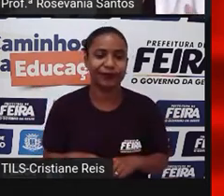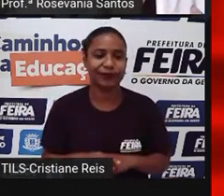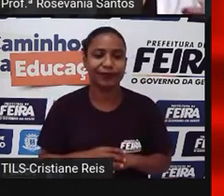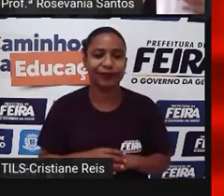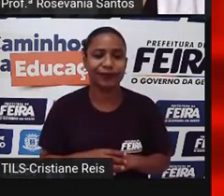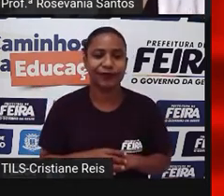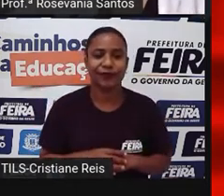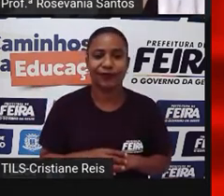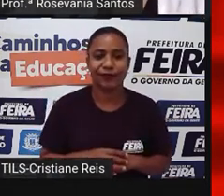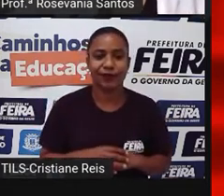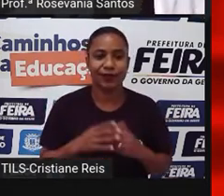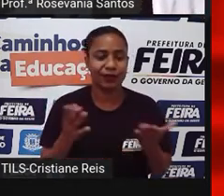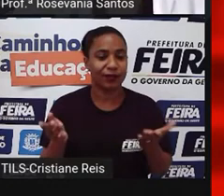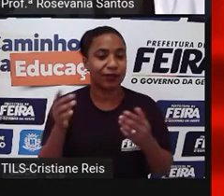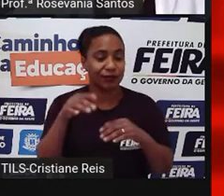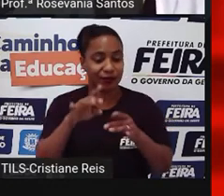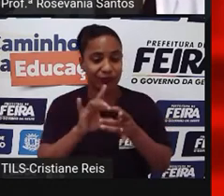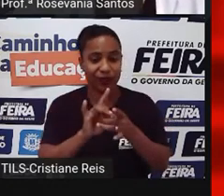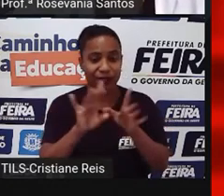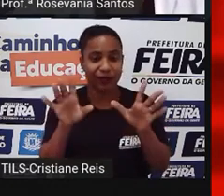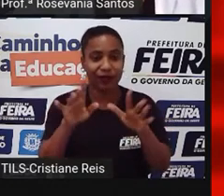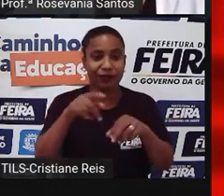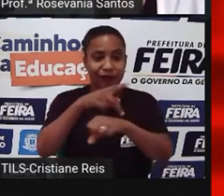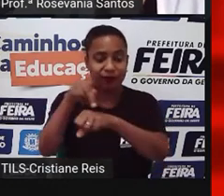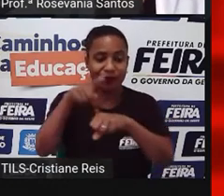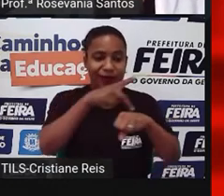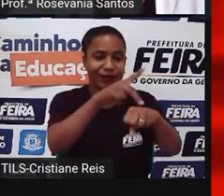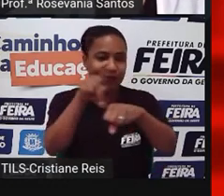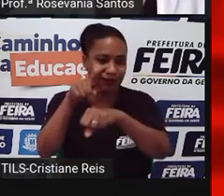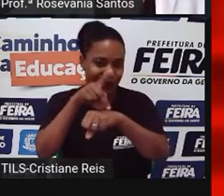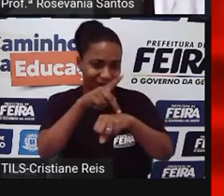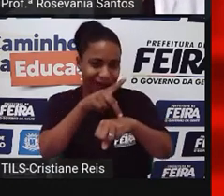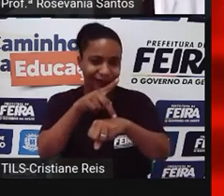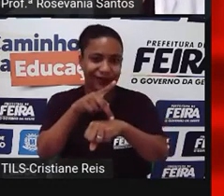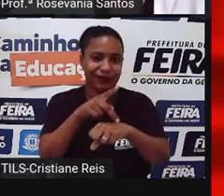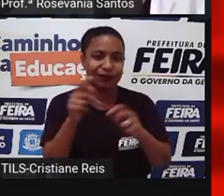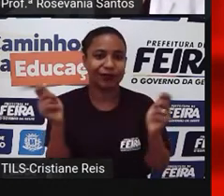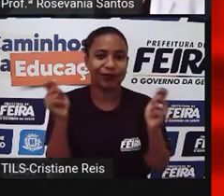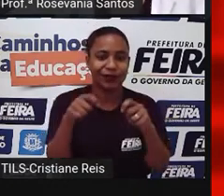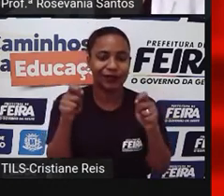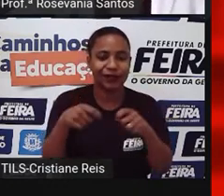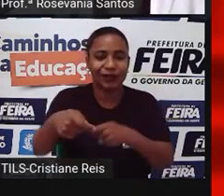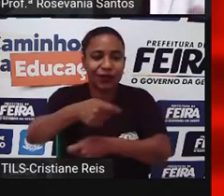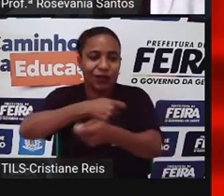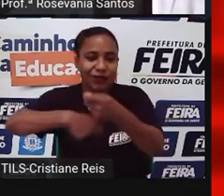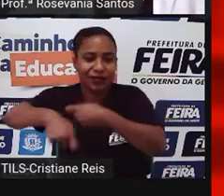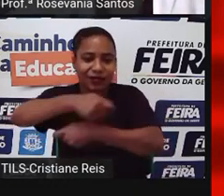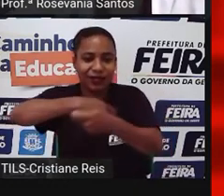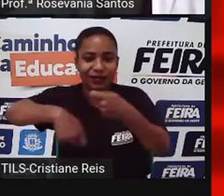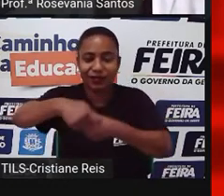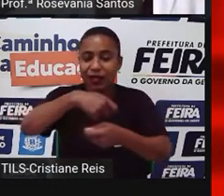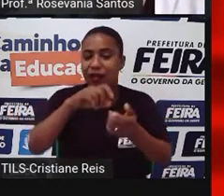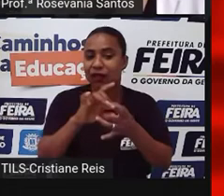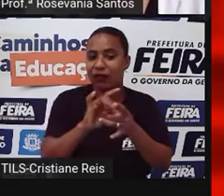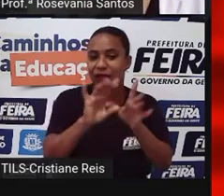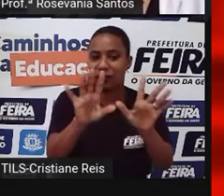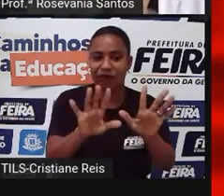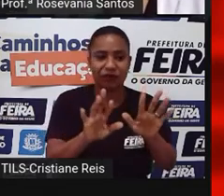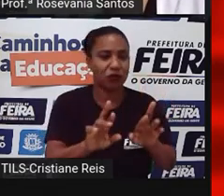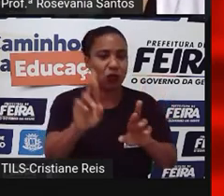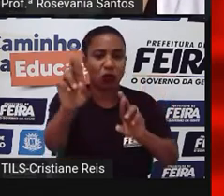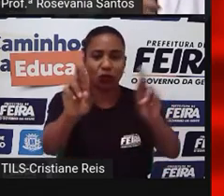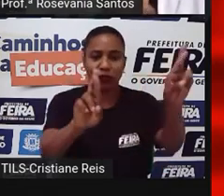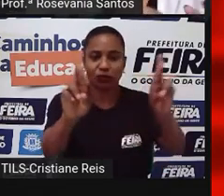um espaço mais livre para que esses países pudessem, né, se comercializar, é claro que muitos deles tinham